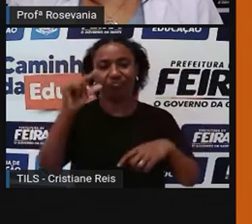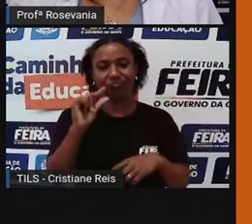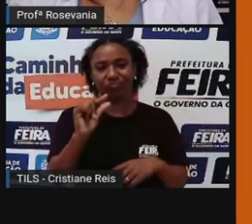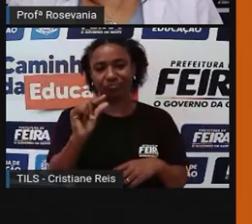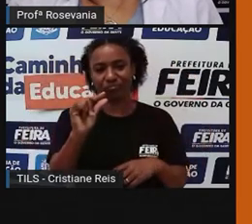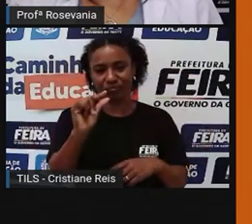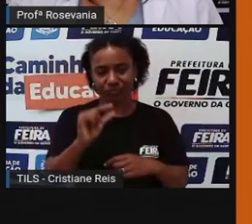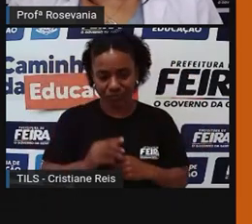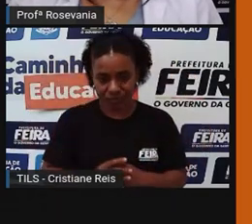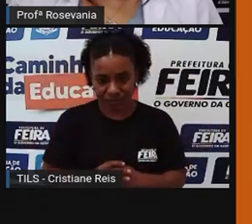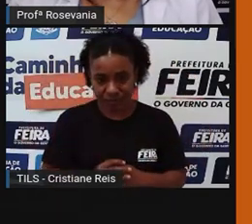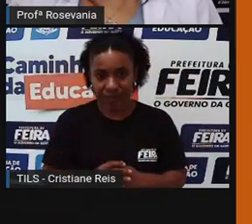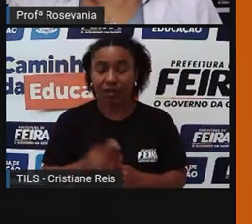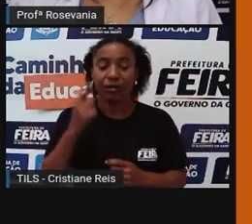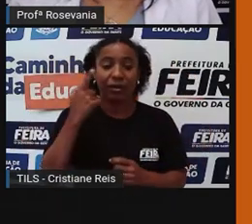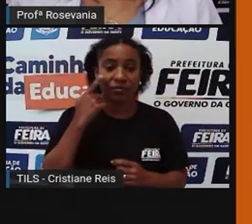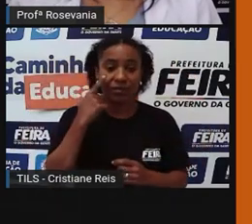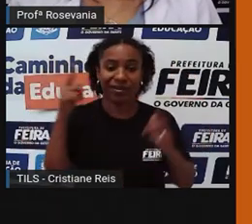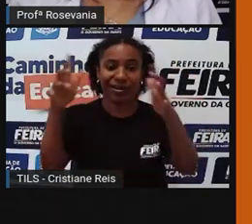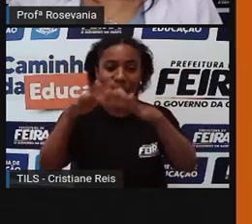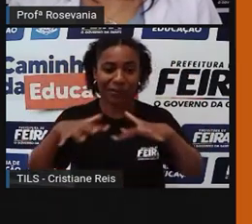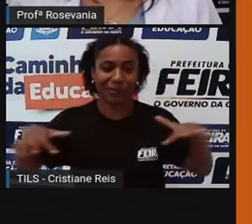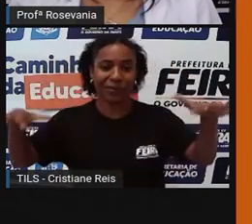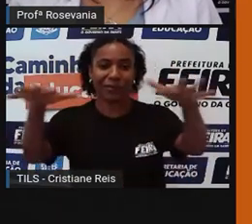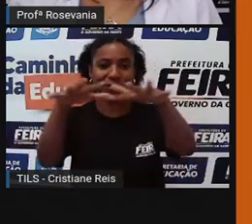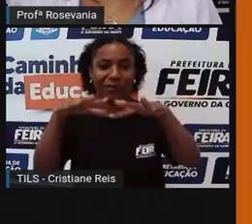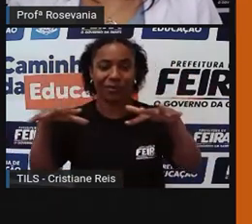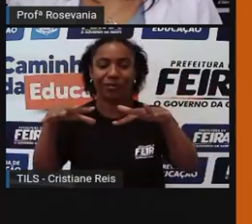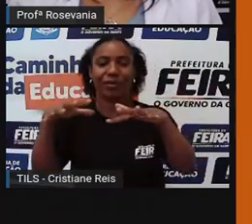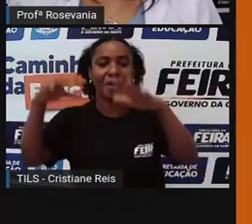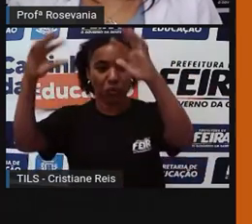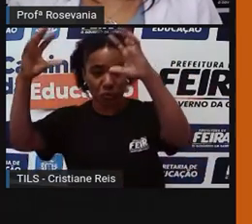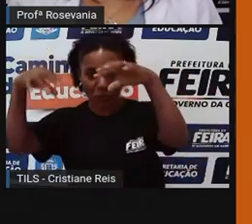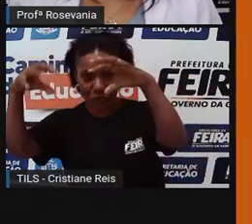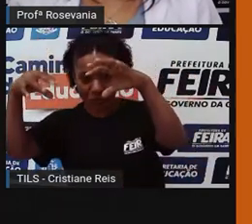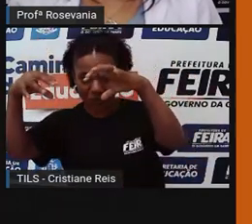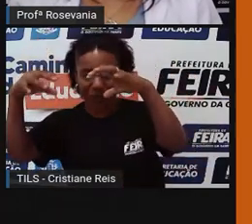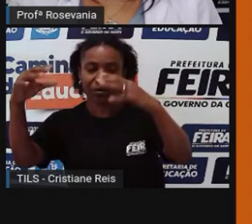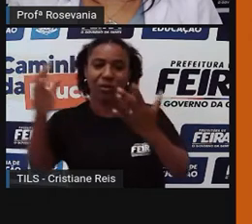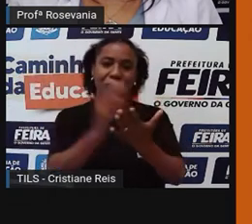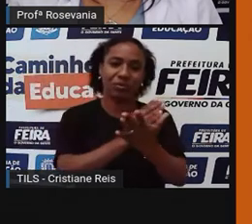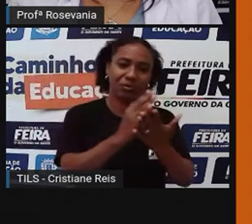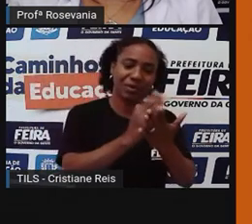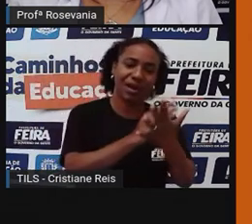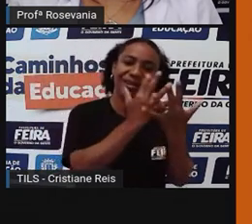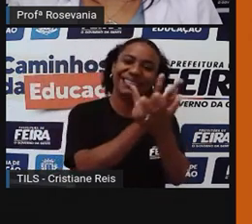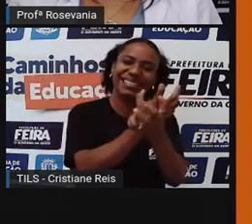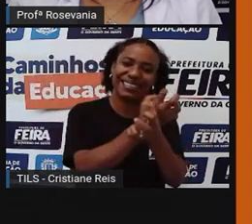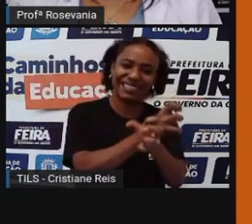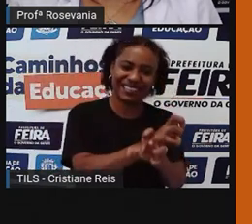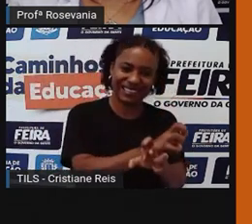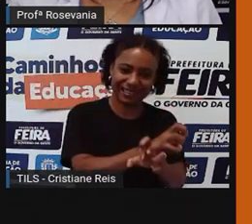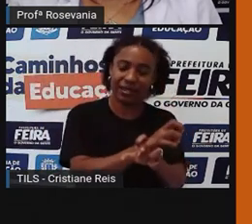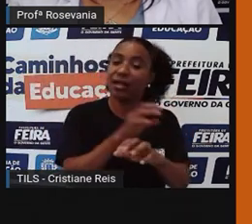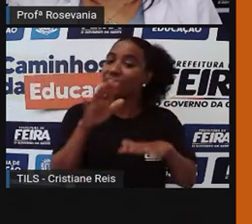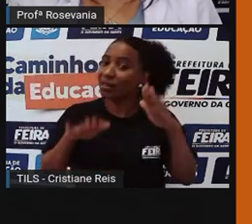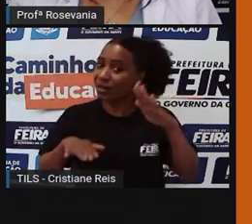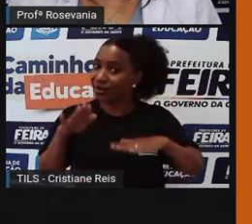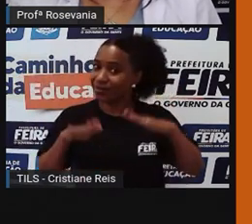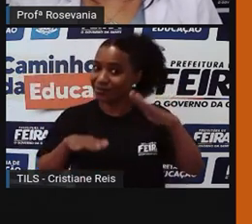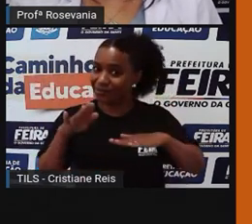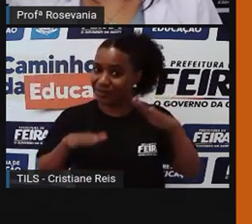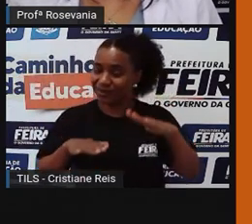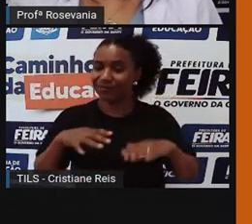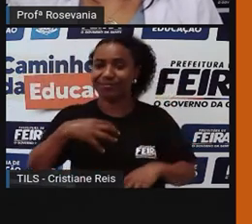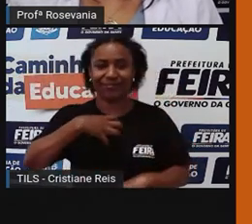até paisagens mais secas na cidade de Feira de Santana, a depender da posição que você esteja, né, não pode esquecer que é aqui